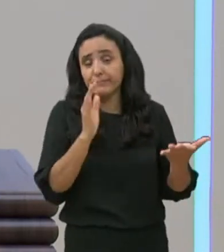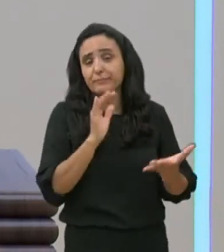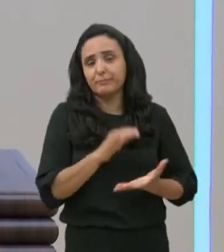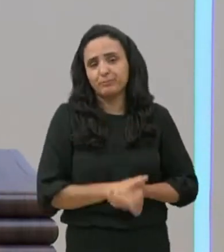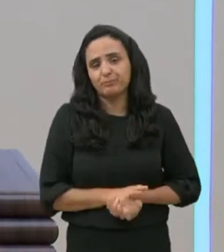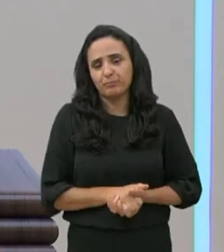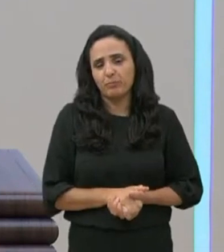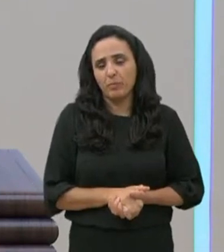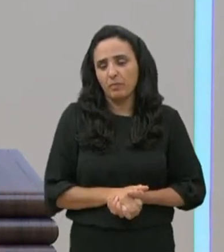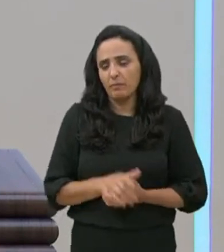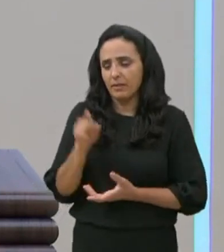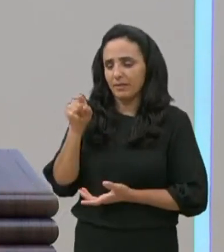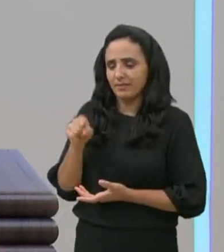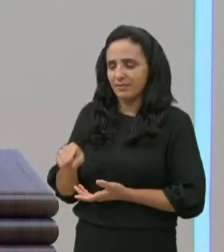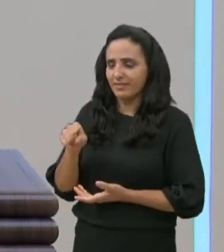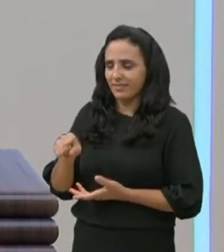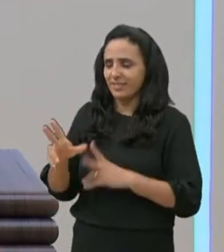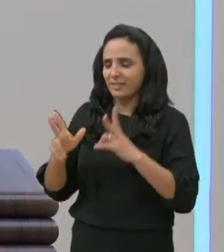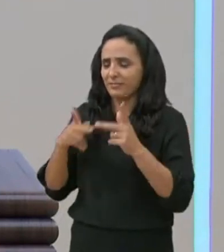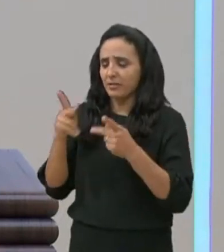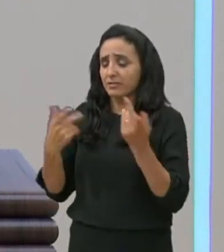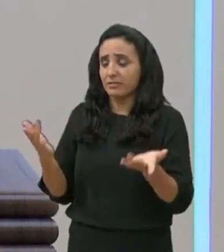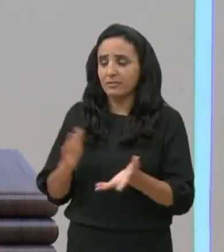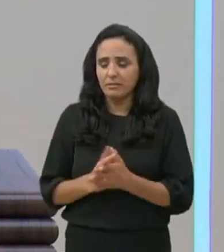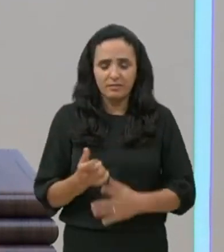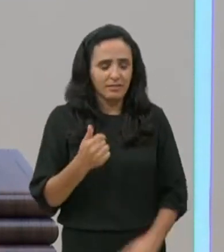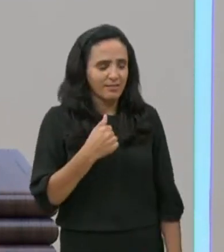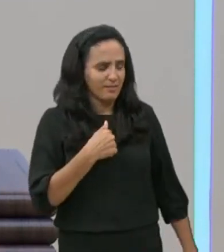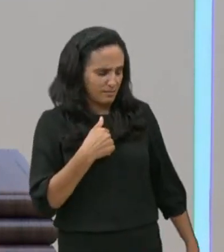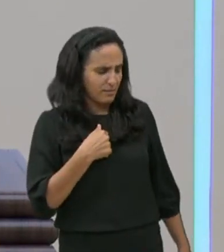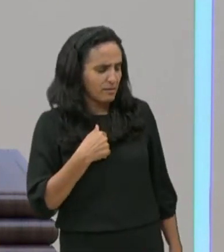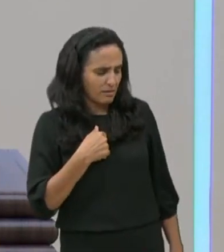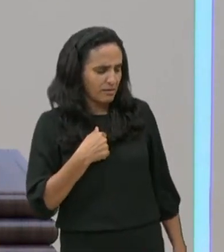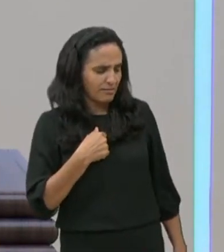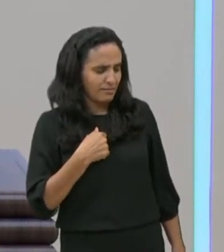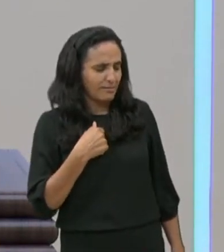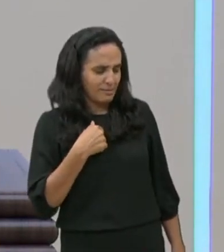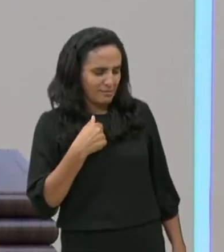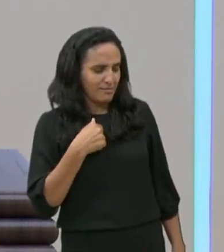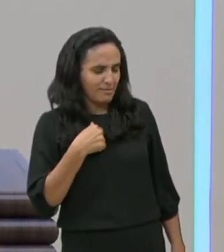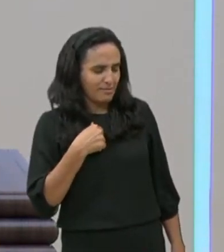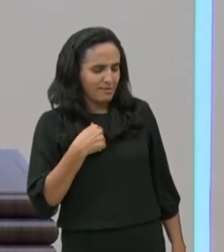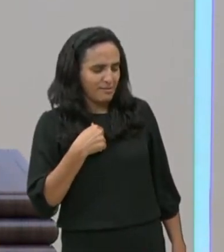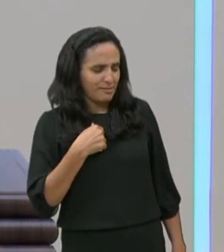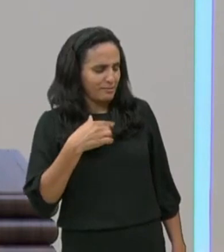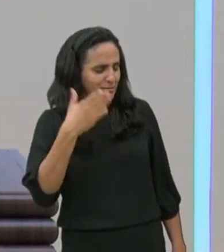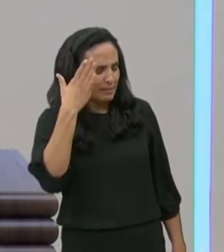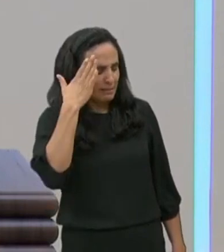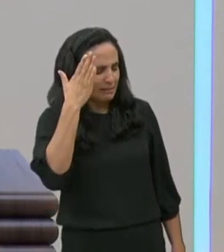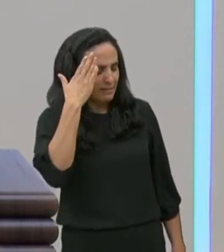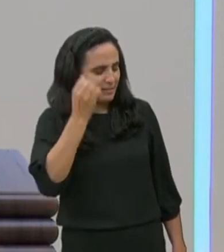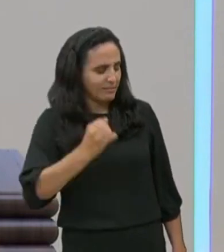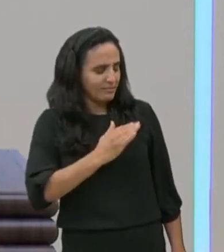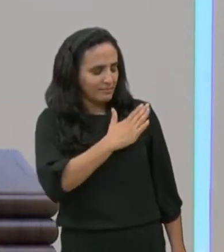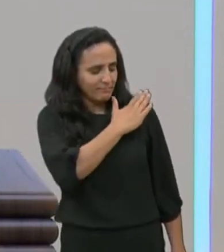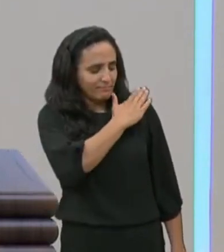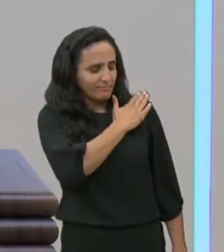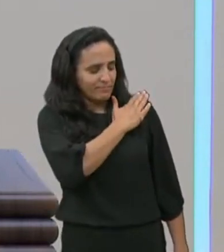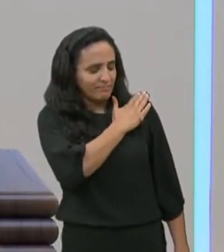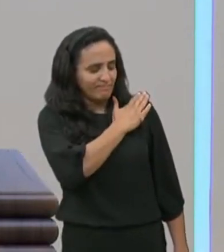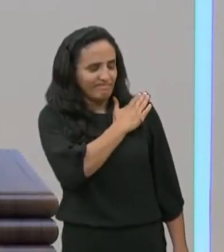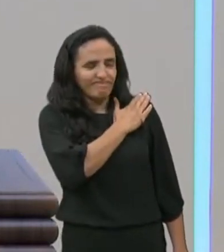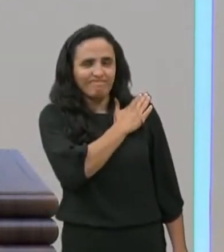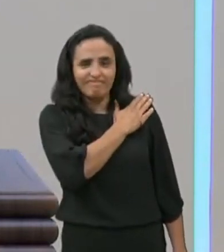Mas este centurião, ele disse, eu sou homem sob autoridade, eu entendo de autoridade, estava